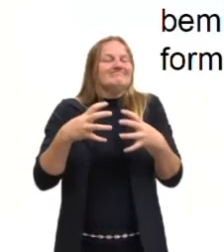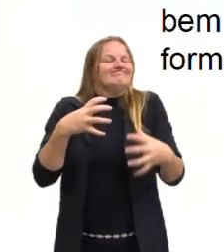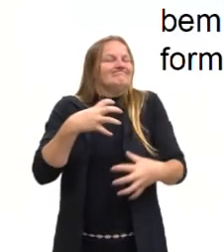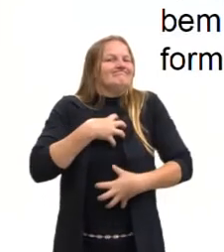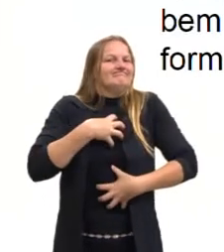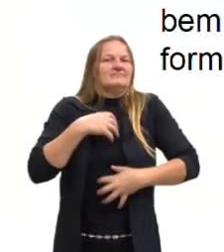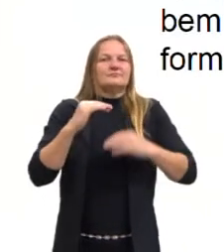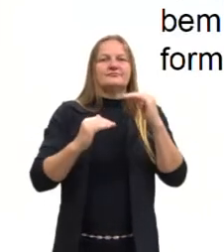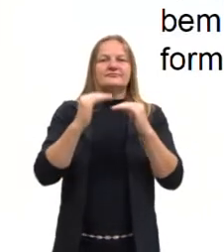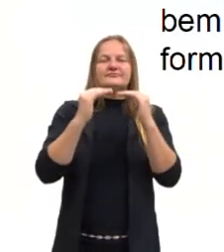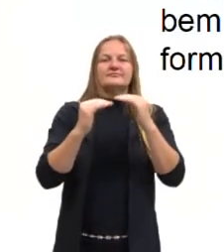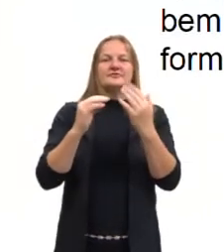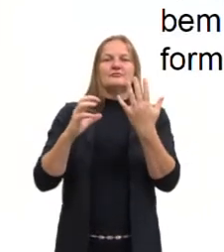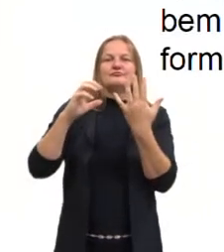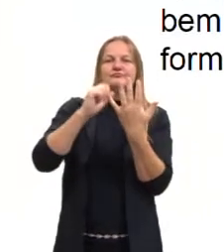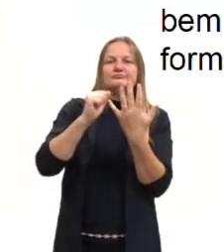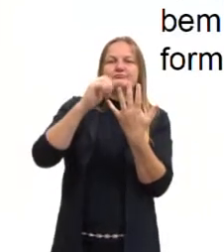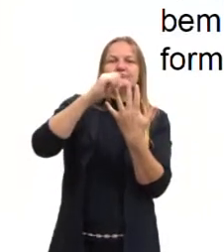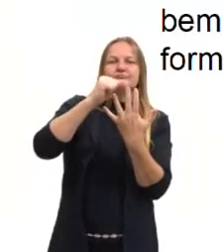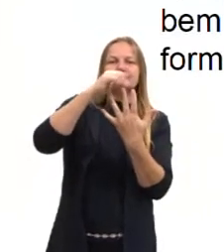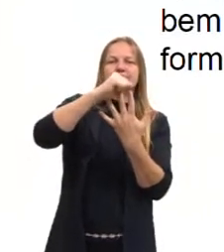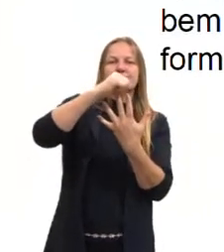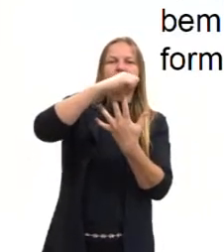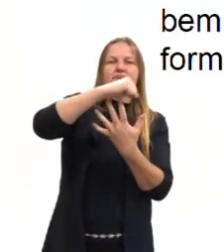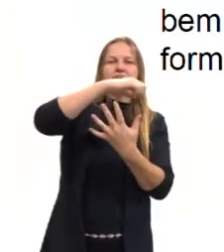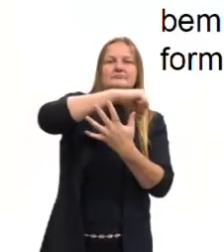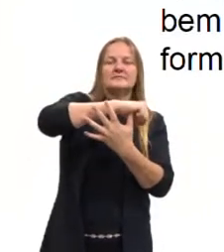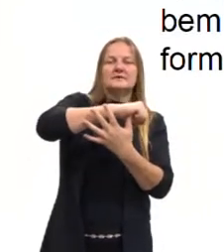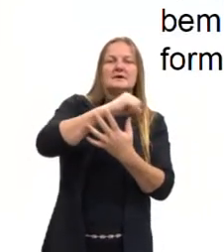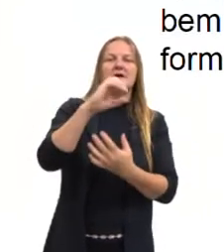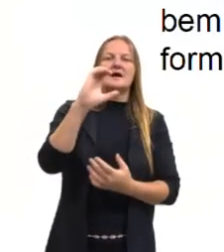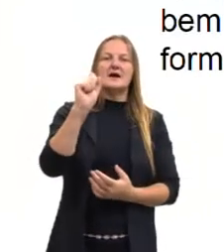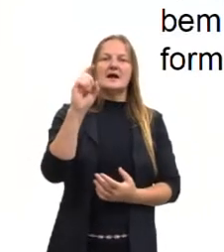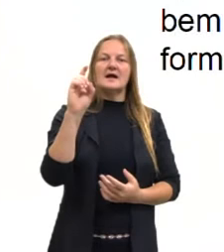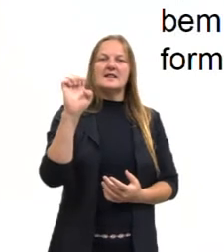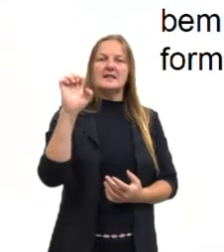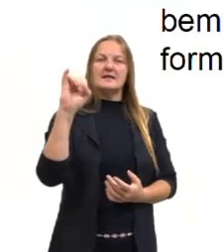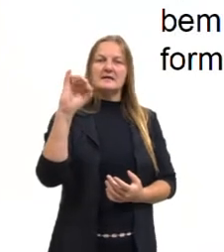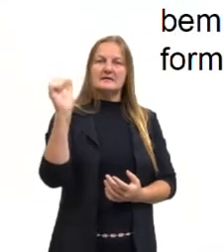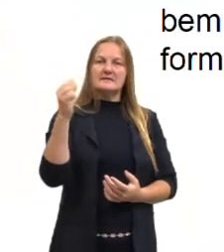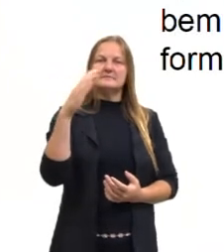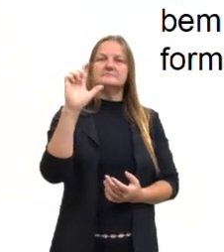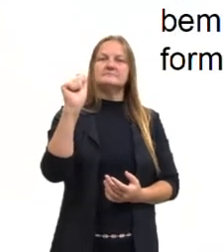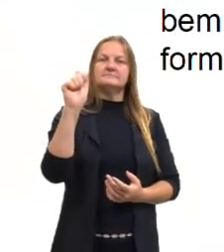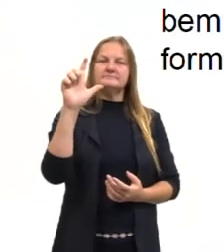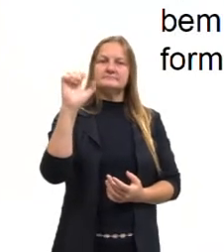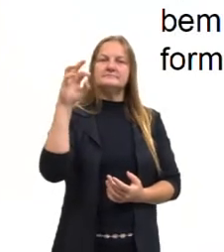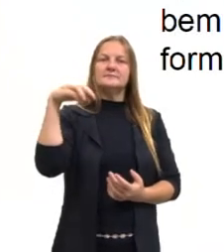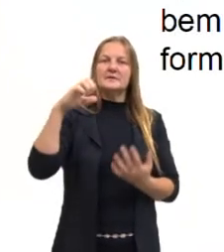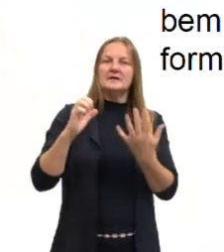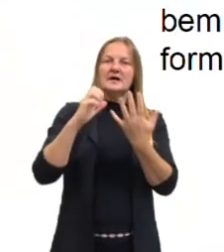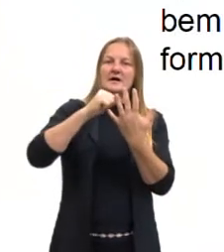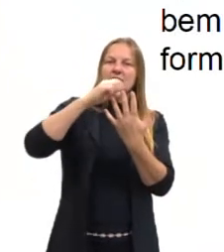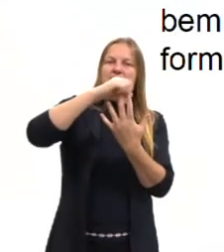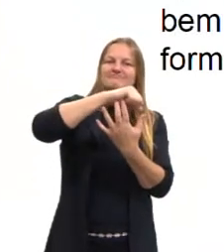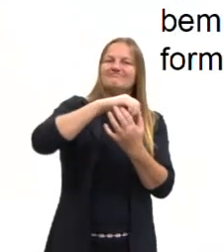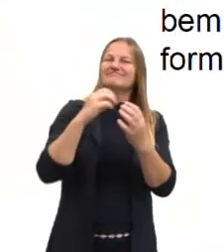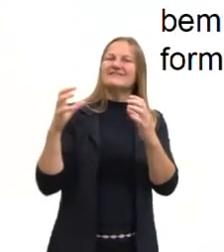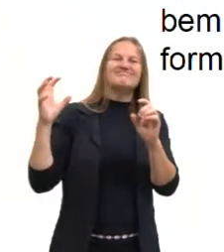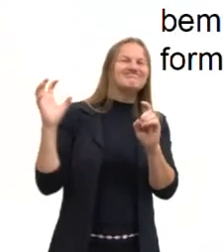equilíbrio da cadeia alimentar de toda a Bahia. O petróleo